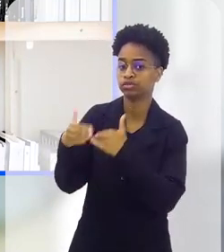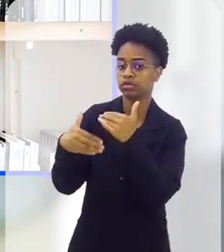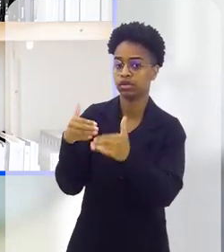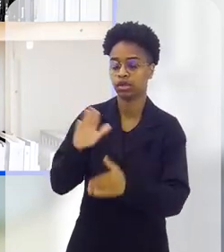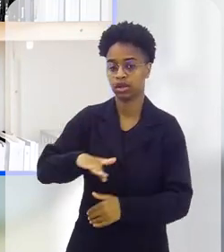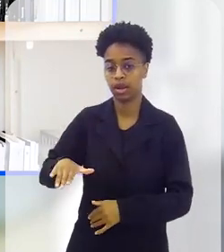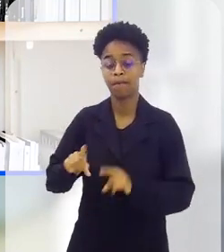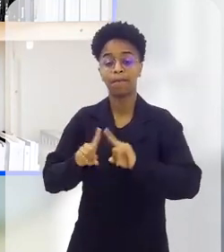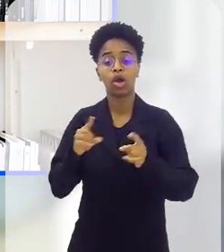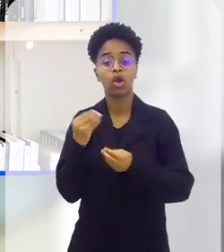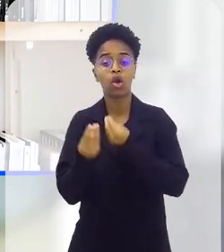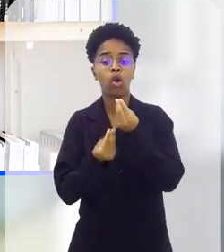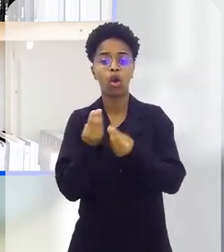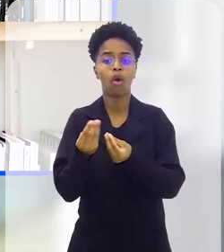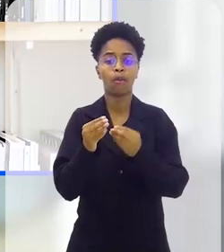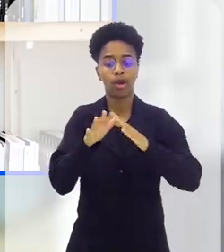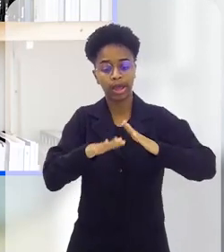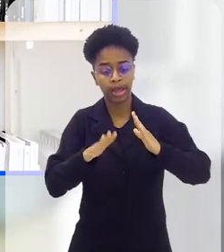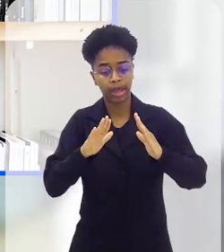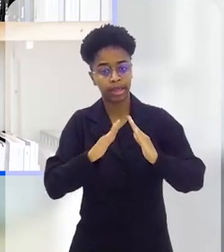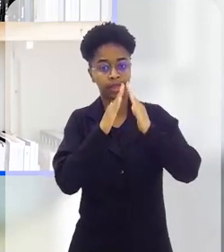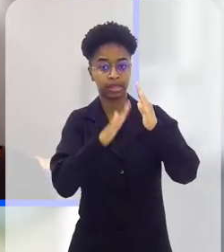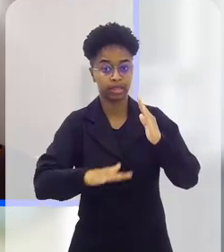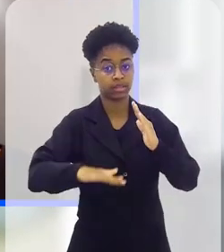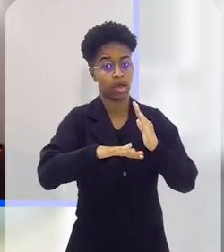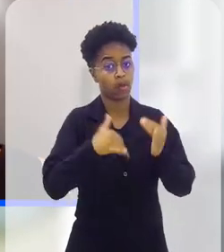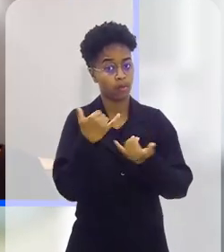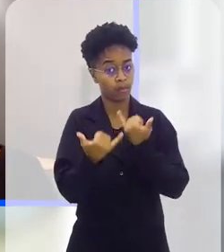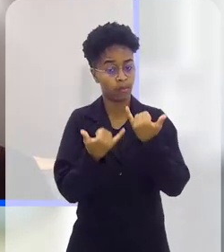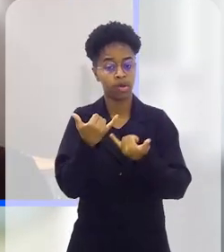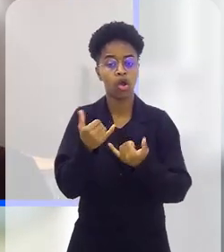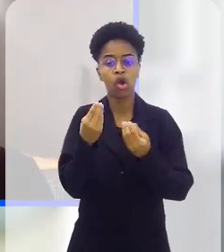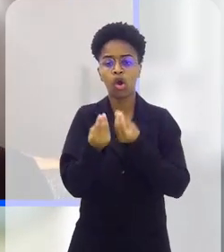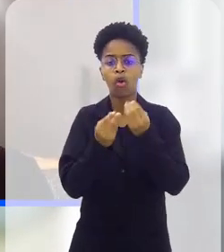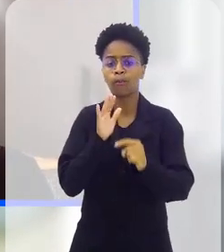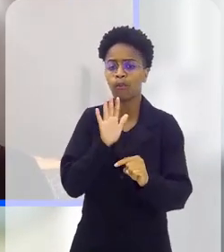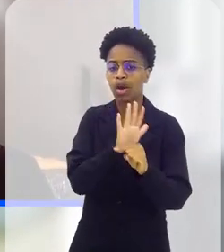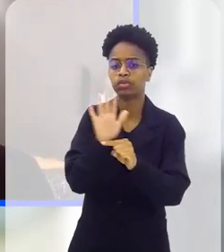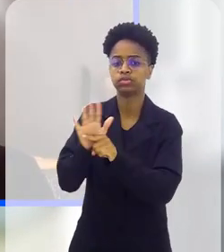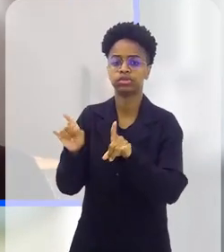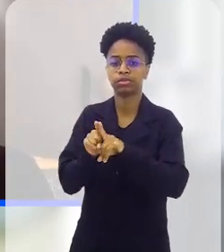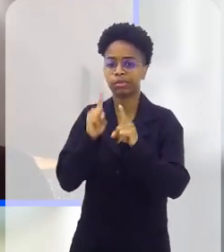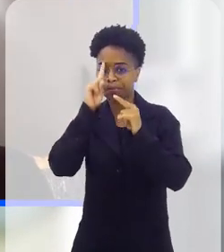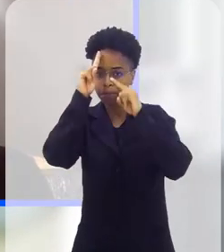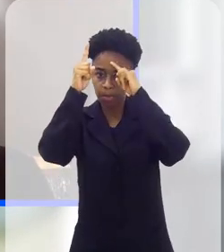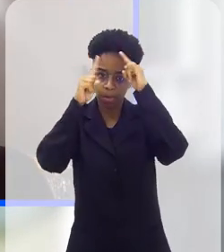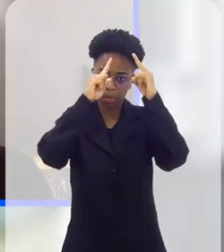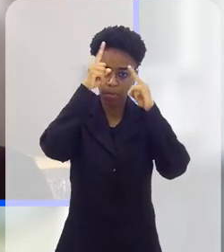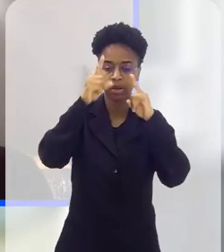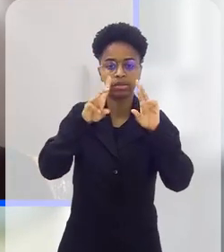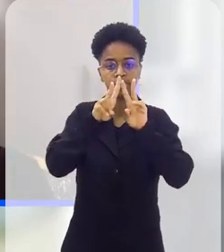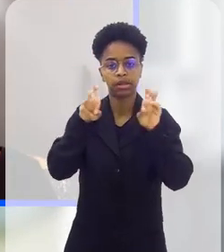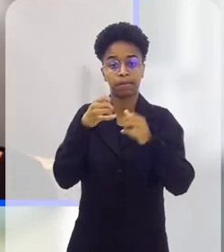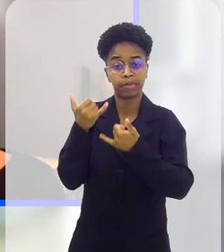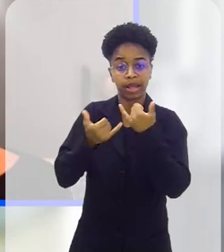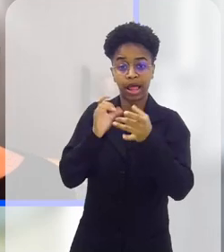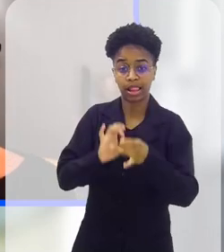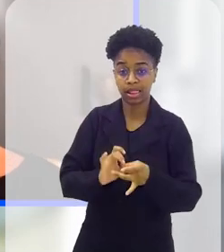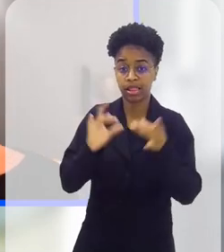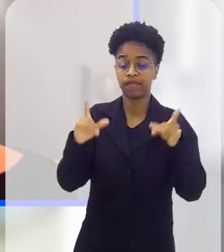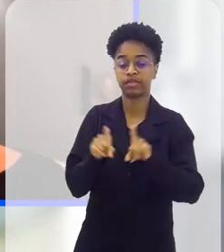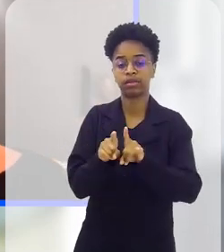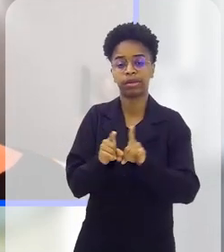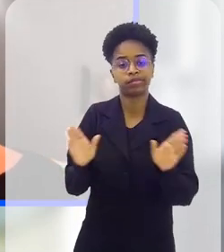mas contar de que forma os Quintais Brincantes vêm aí para ajudar dar ideias também, né? Nesse brincar